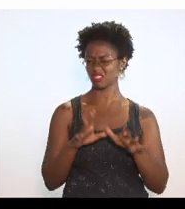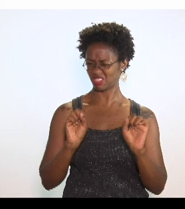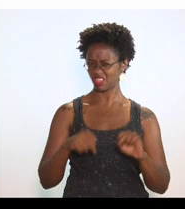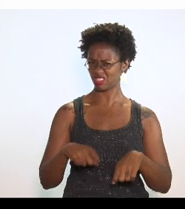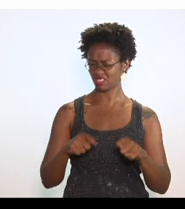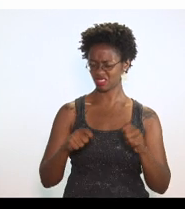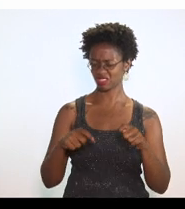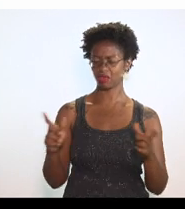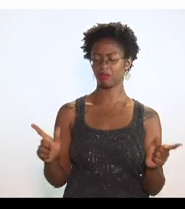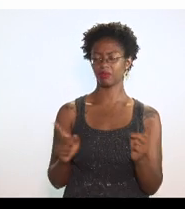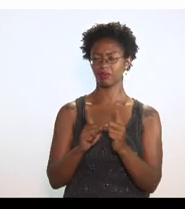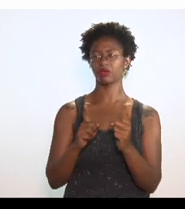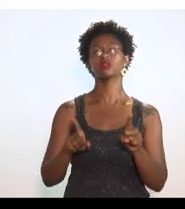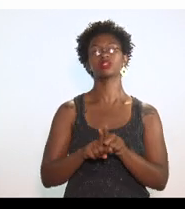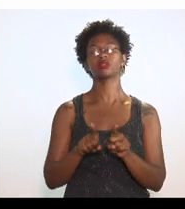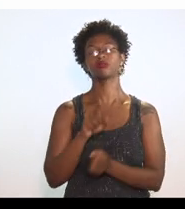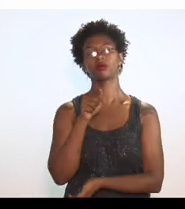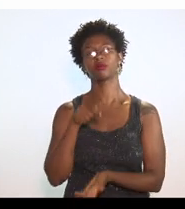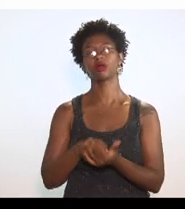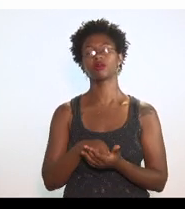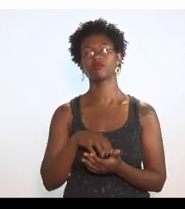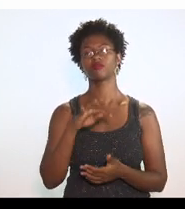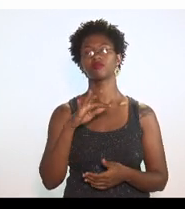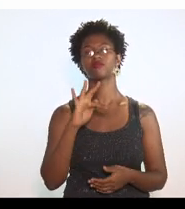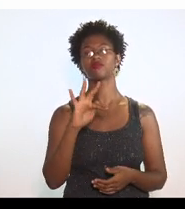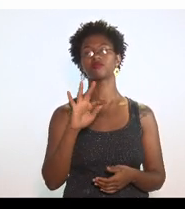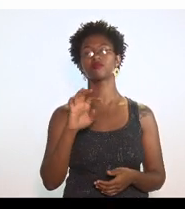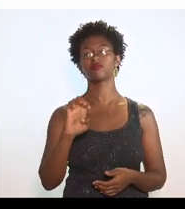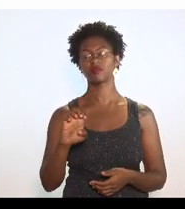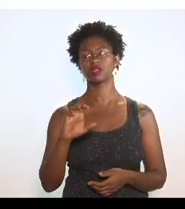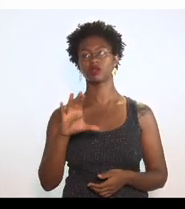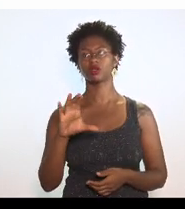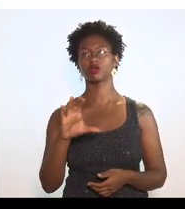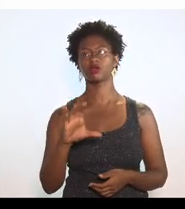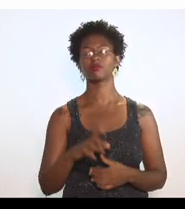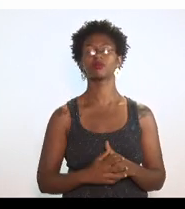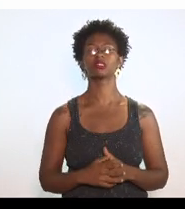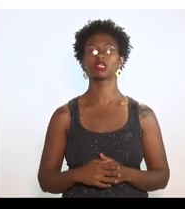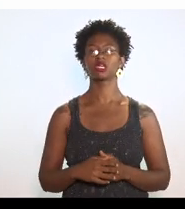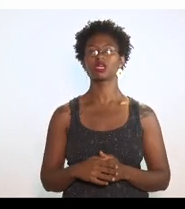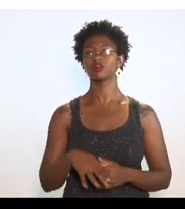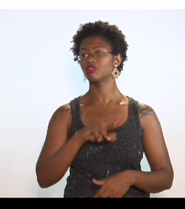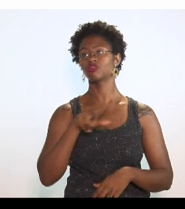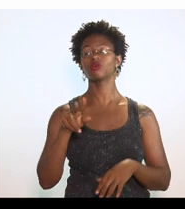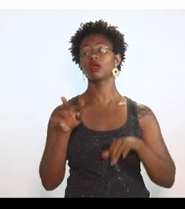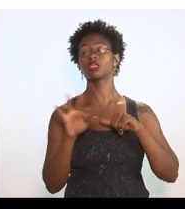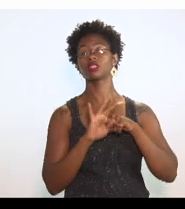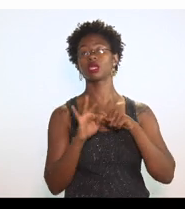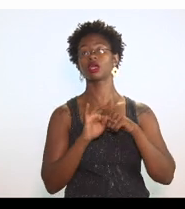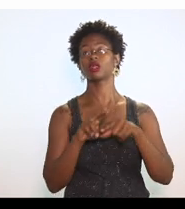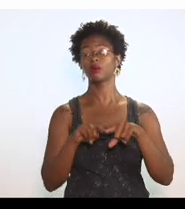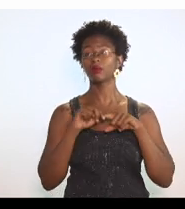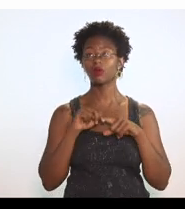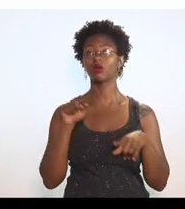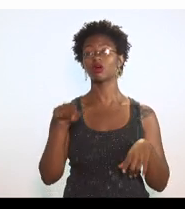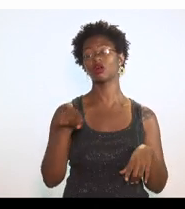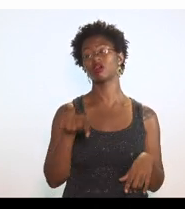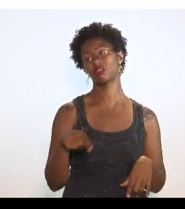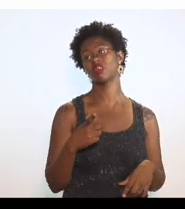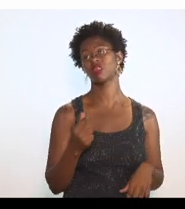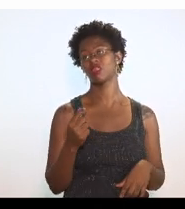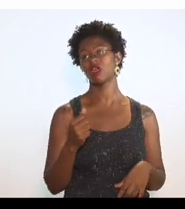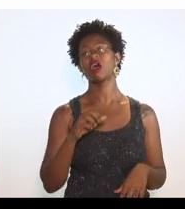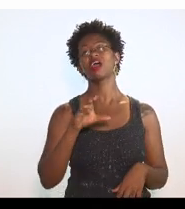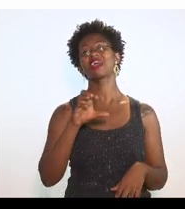traz a previsão de pagamento de FECP, a gente entende que ela não é técnica, porque o benefício aqui é de